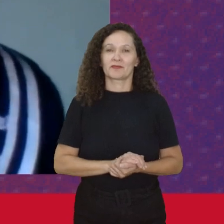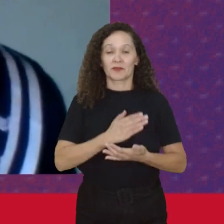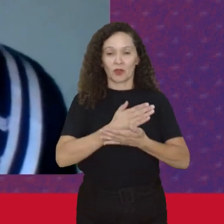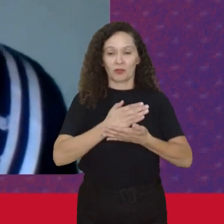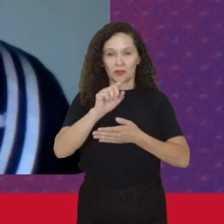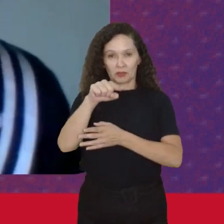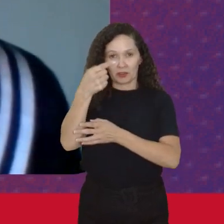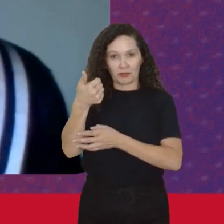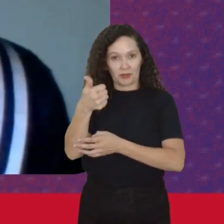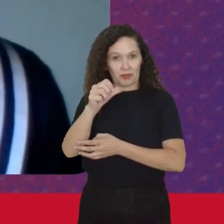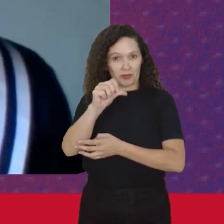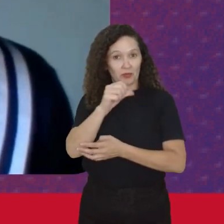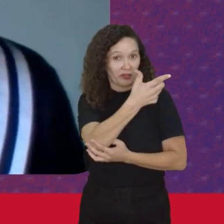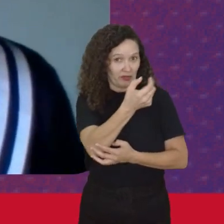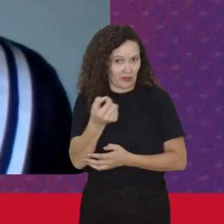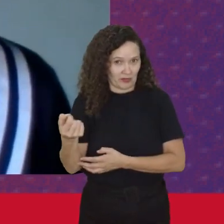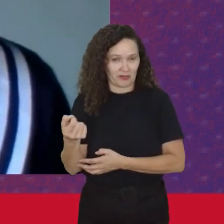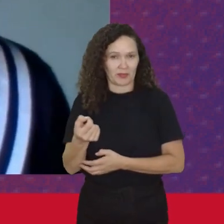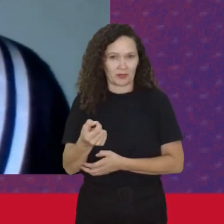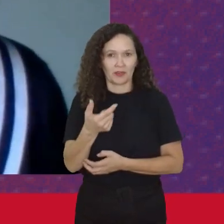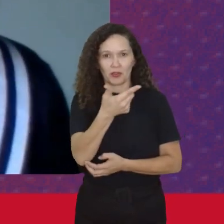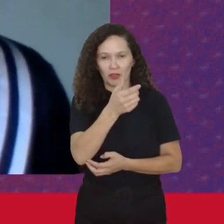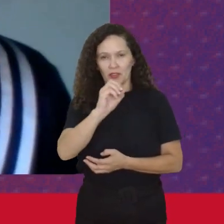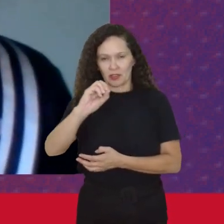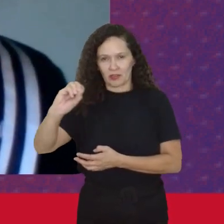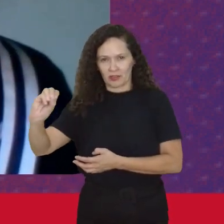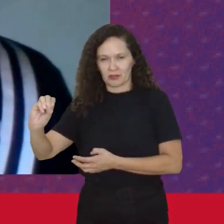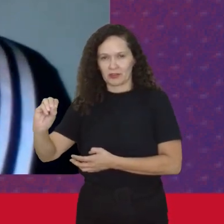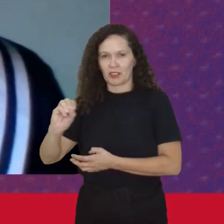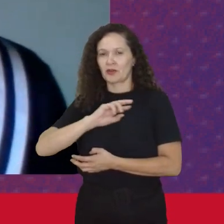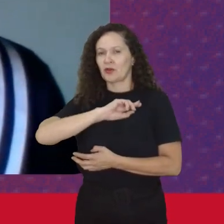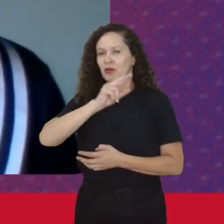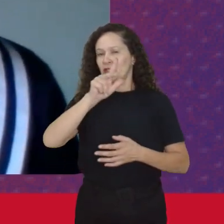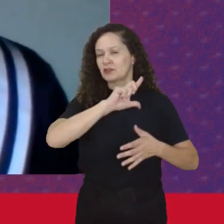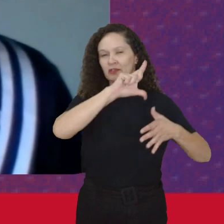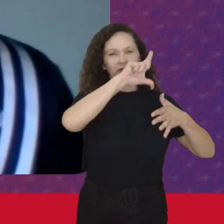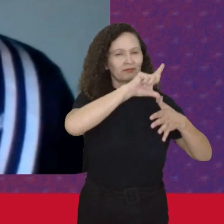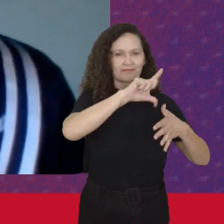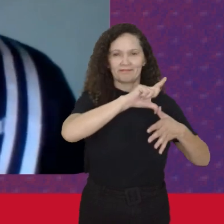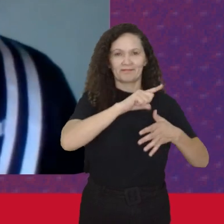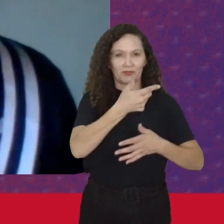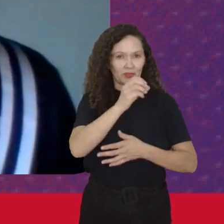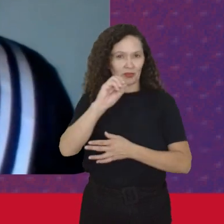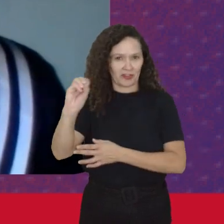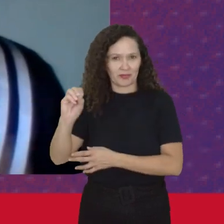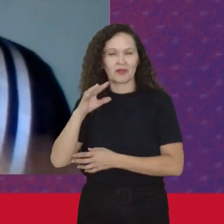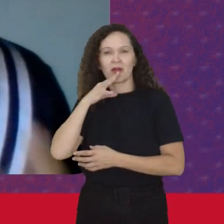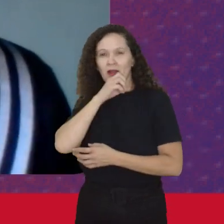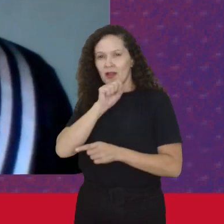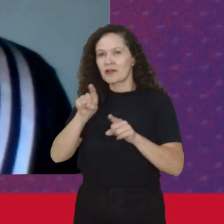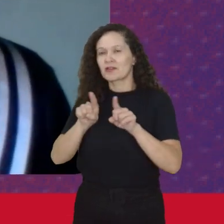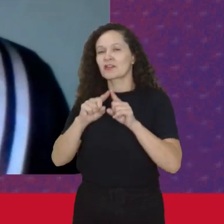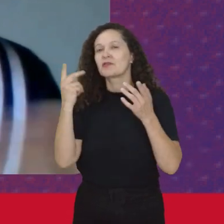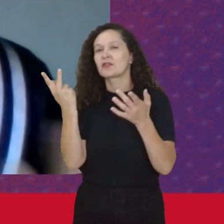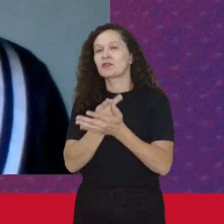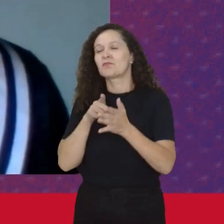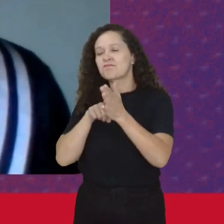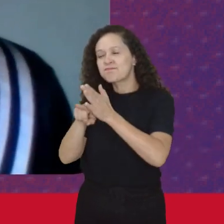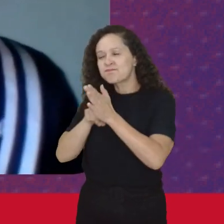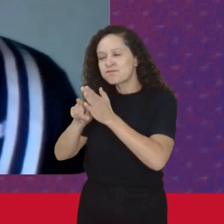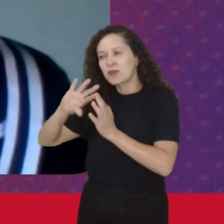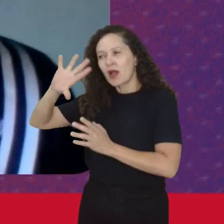Dos anos 2000 E isso não foi Só na América Latina Eu acho Que isso a gente Também conseguiu Na